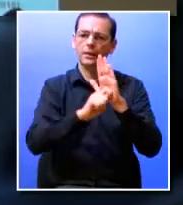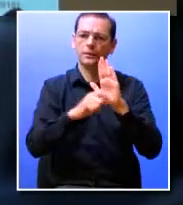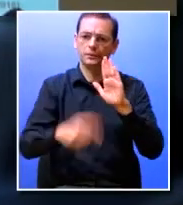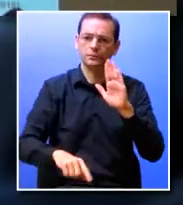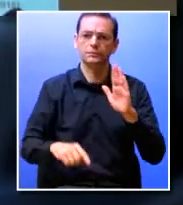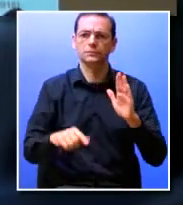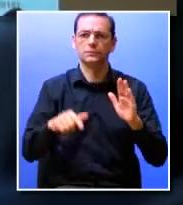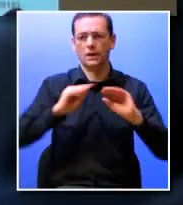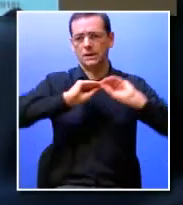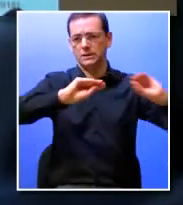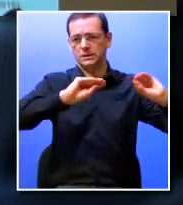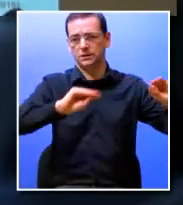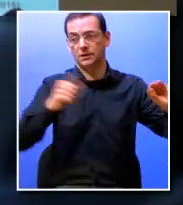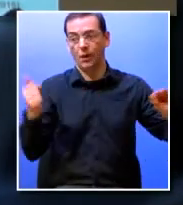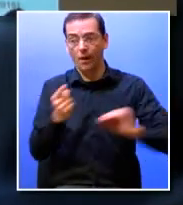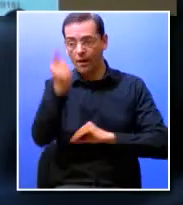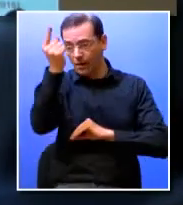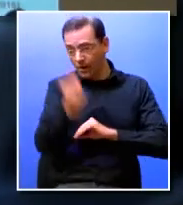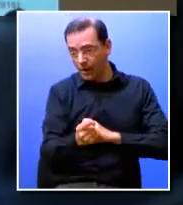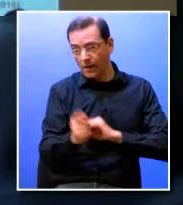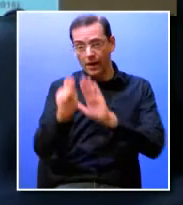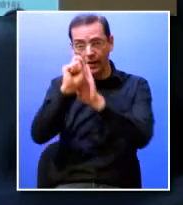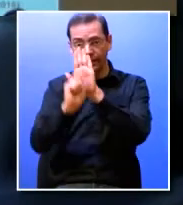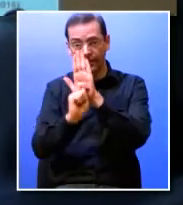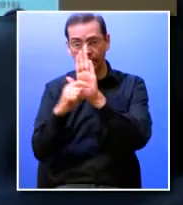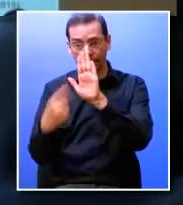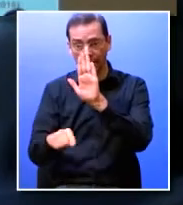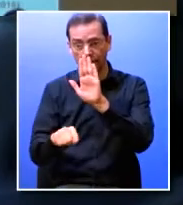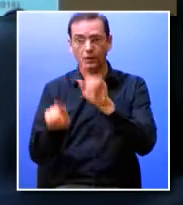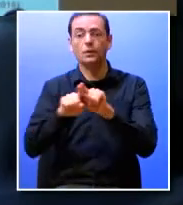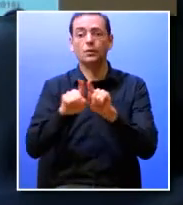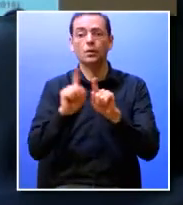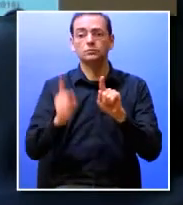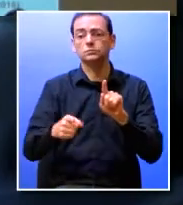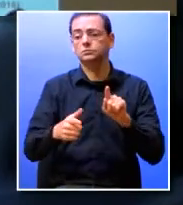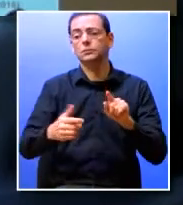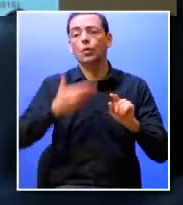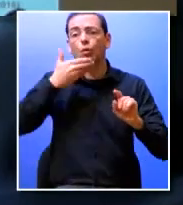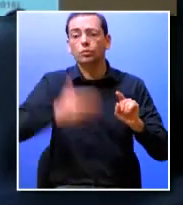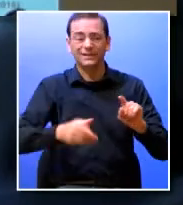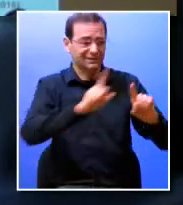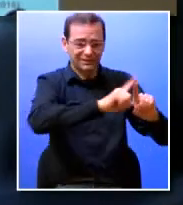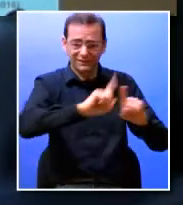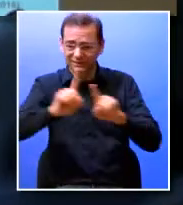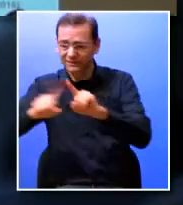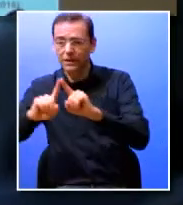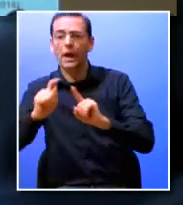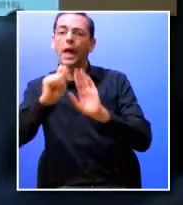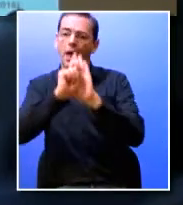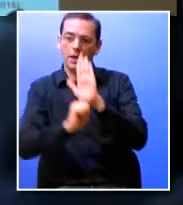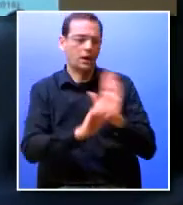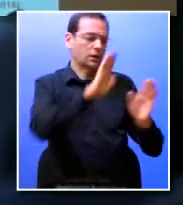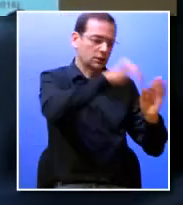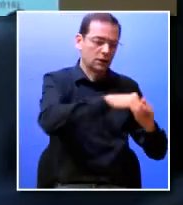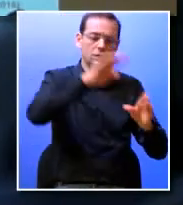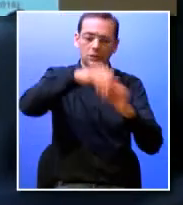a barra da ética estar transversal a todas as outras competências e colocamos então